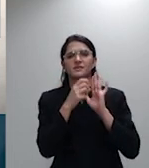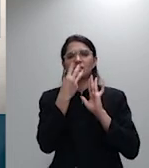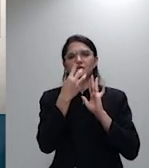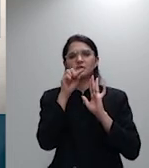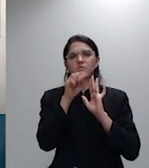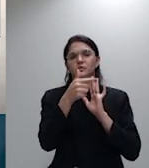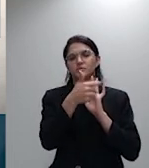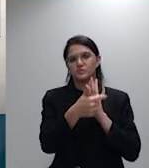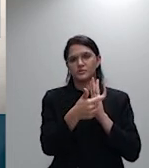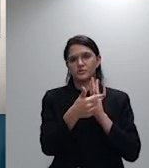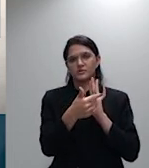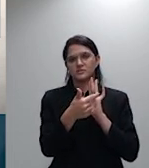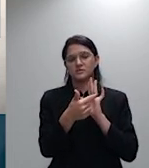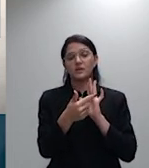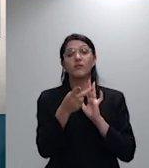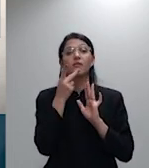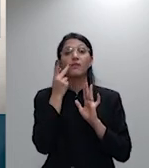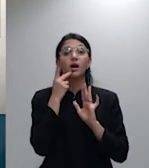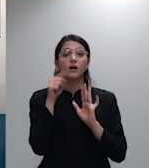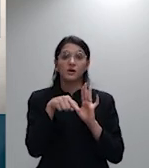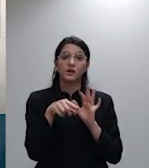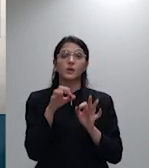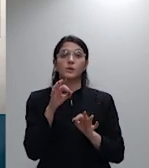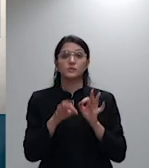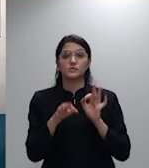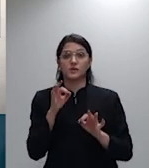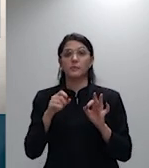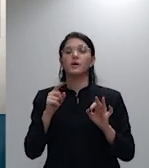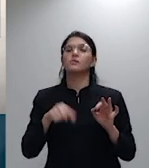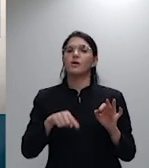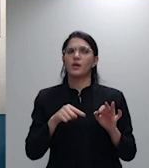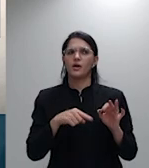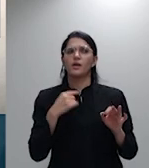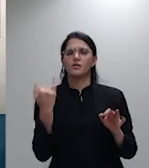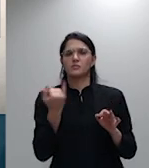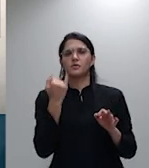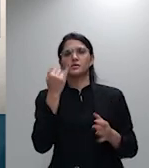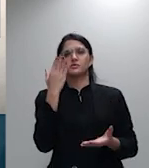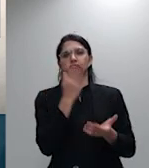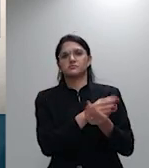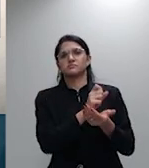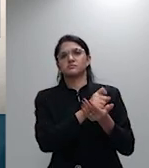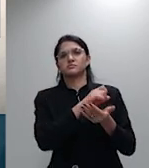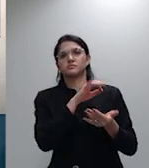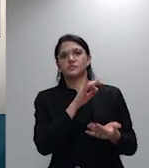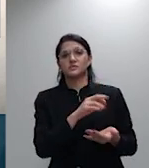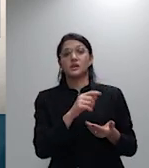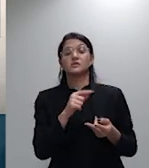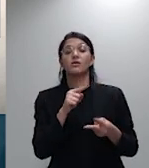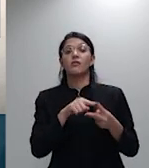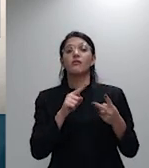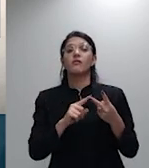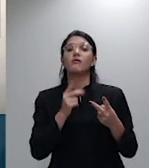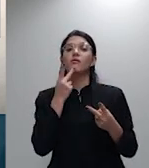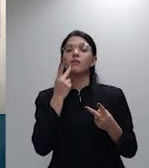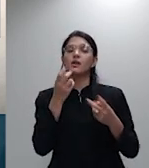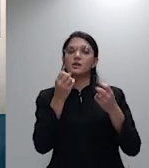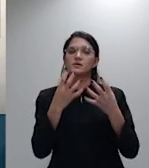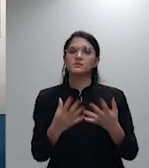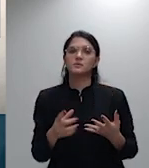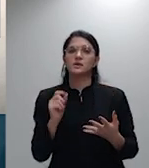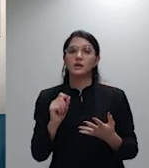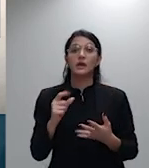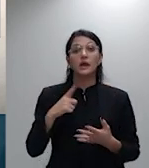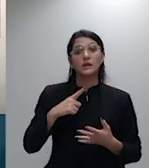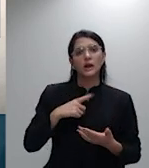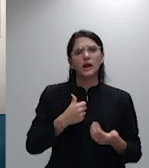matéria meritória em ambos os processos diz respeito a análise da existência ou não de união estável e o